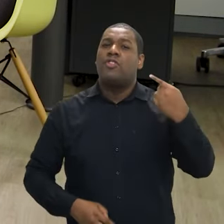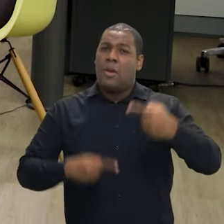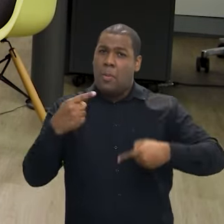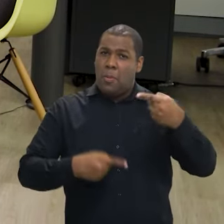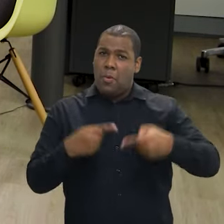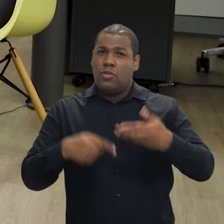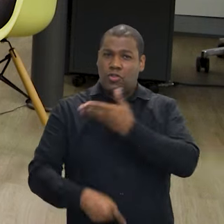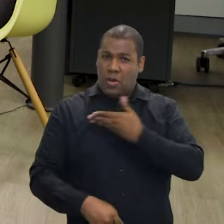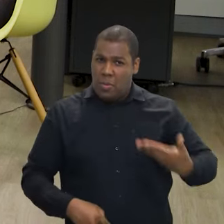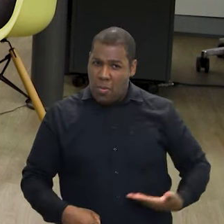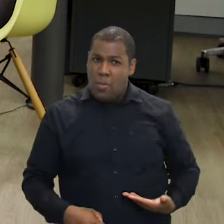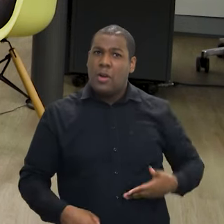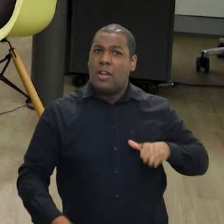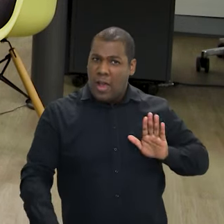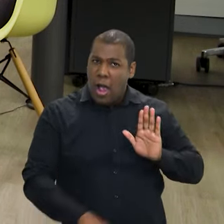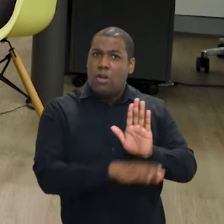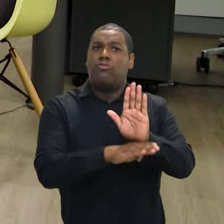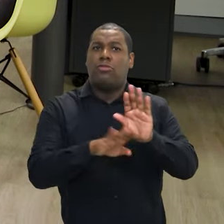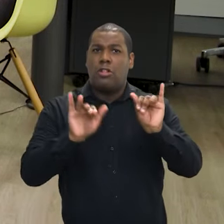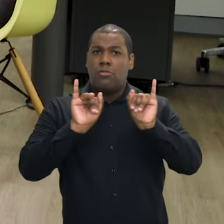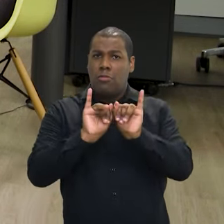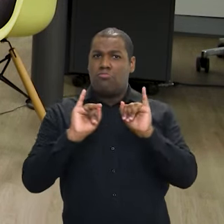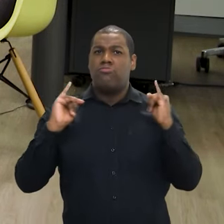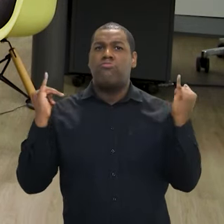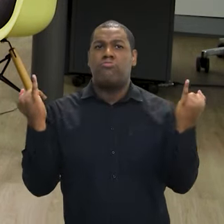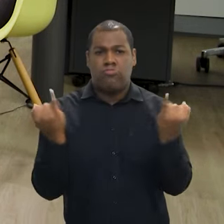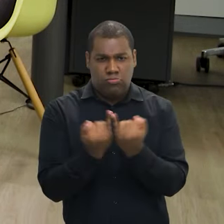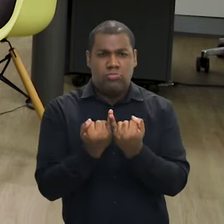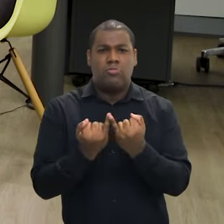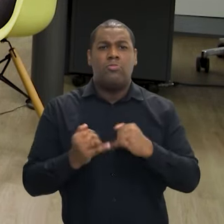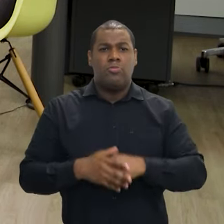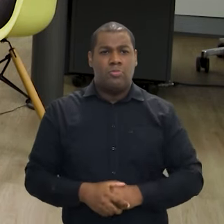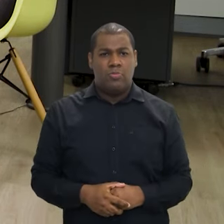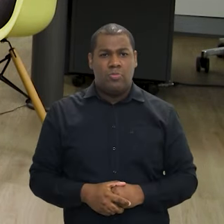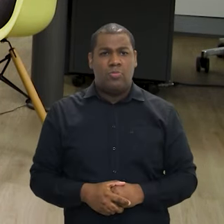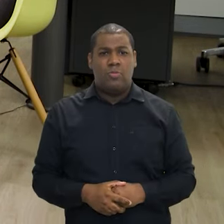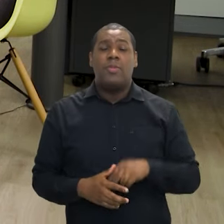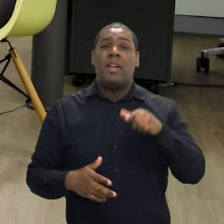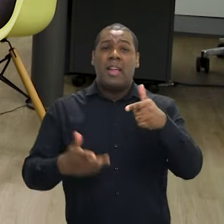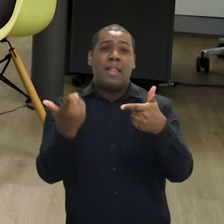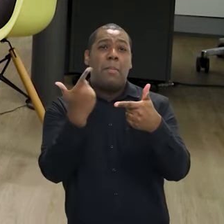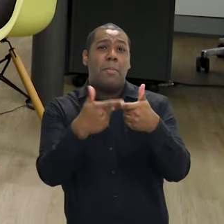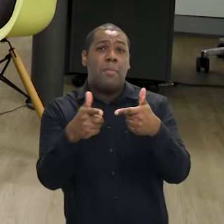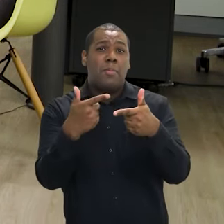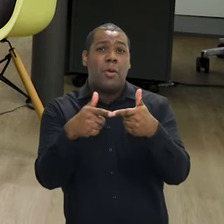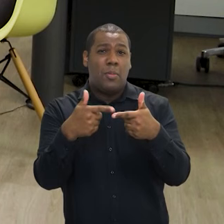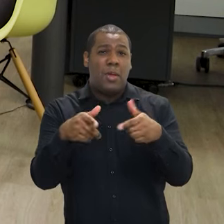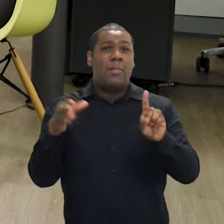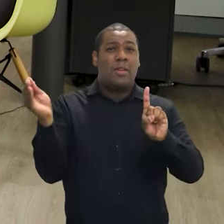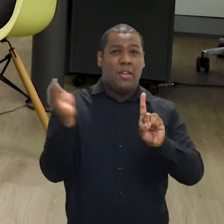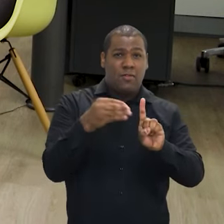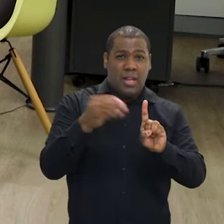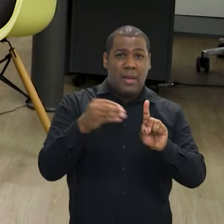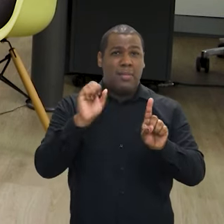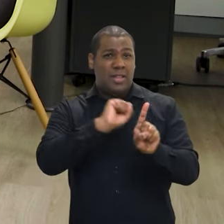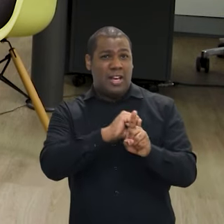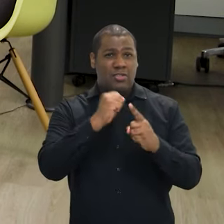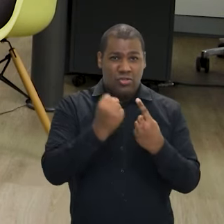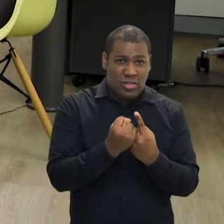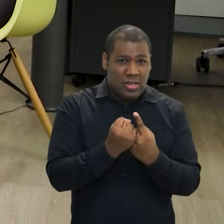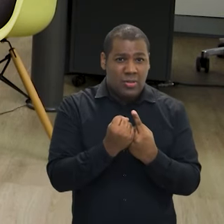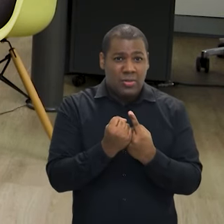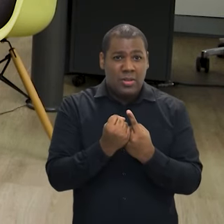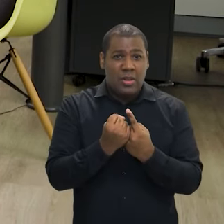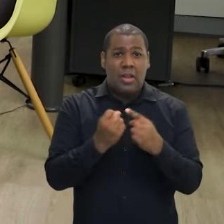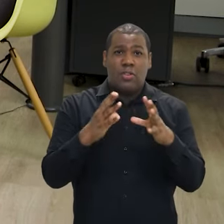políticas estruturantes para o território. Porque a gente sabe que a gente só vai atacar o problema das vulnerabilidades